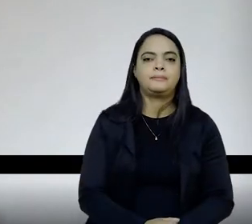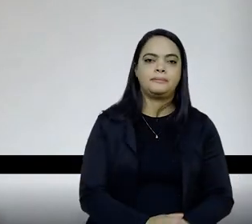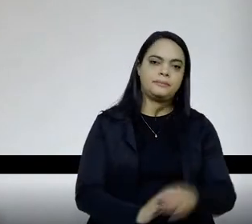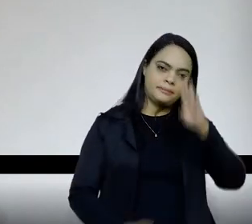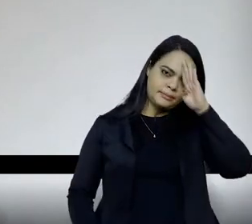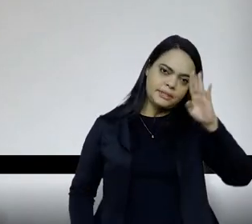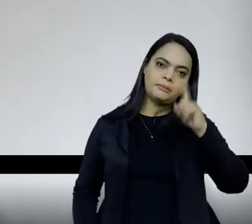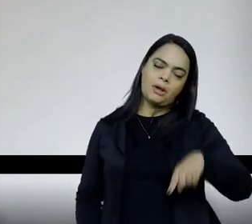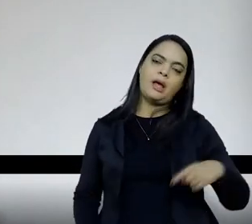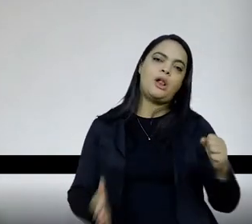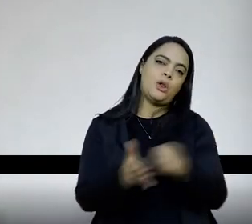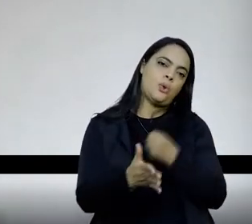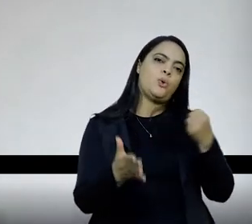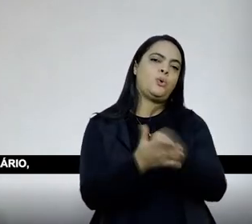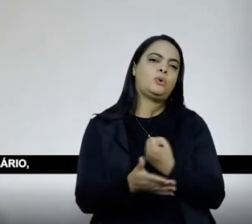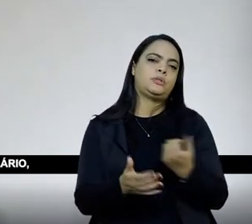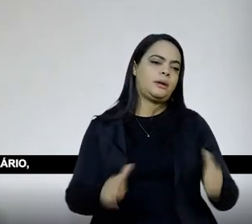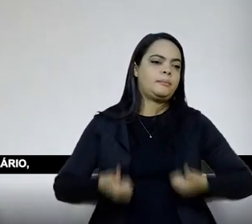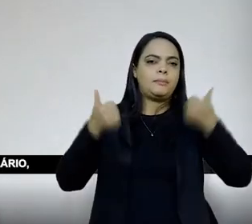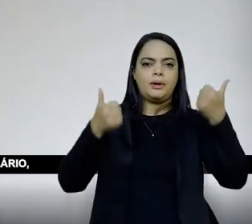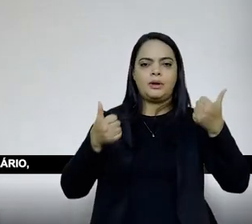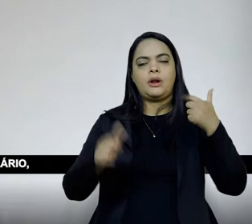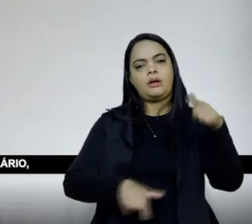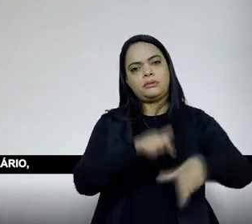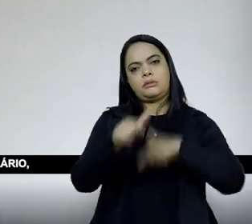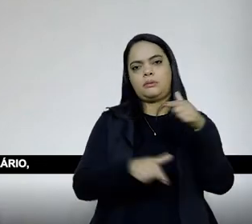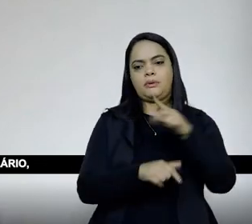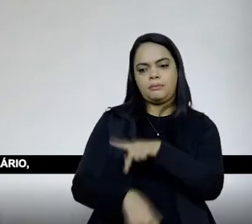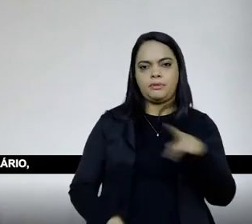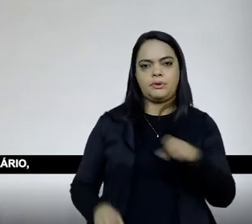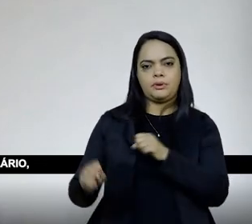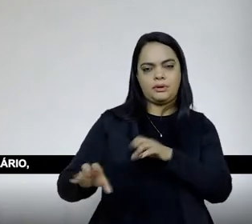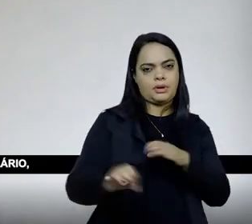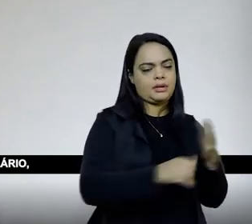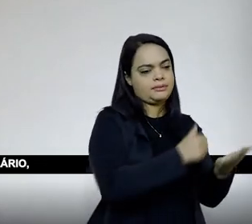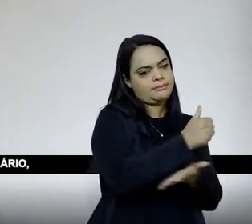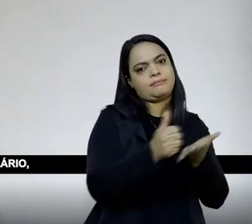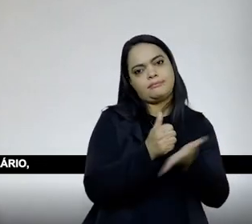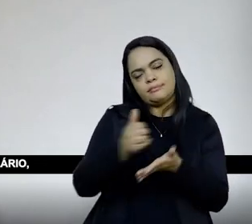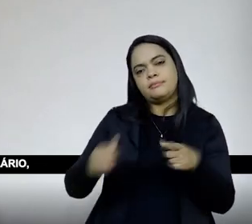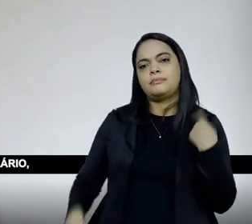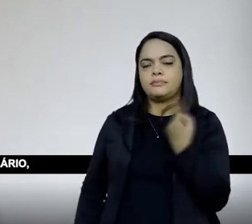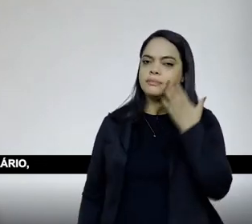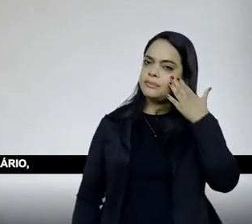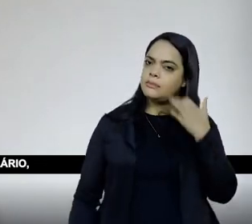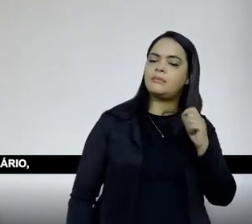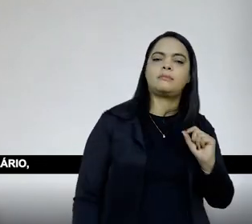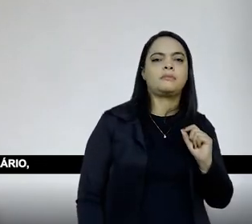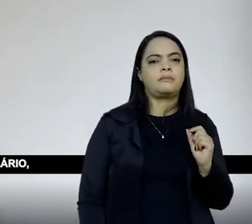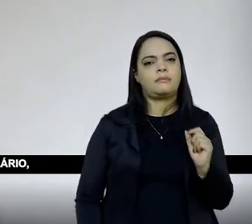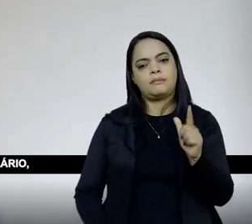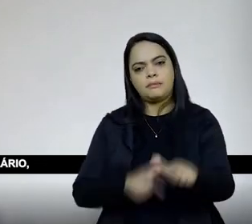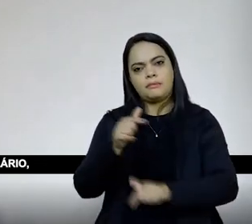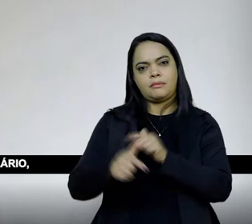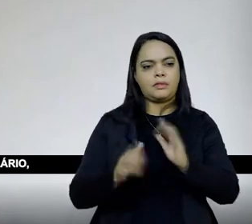é a luta pela melhoria das qualidades de trabalho das professoras da educação básica, isso não tem saída, a ideia da dedicação exclusiva a uma